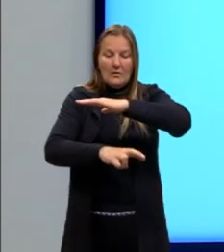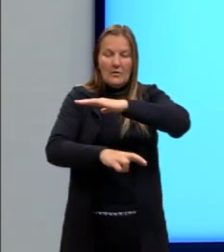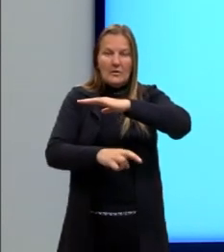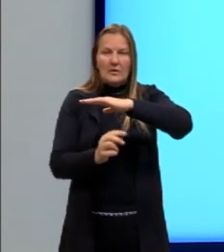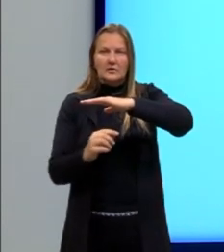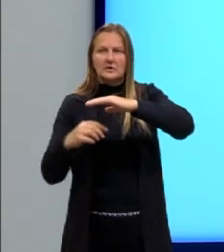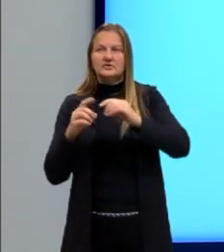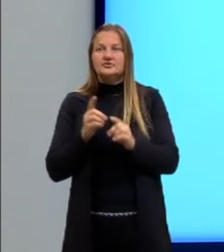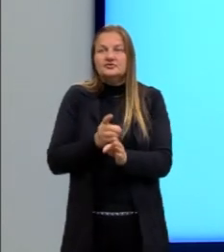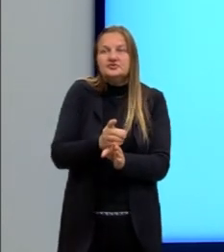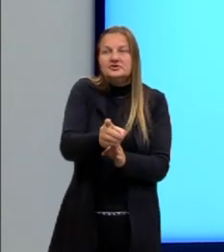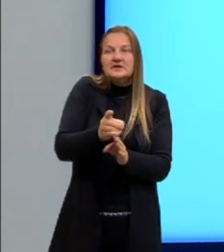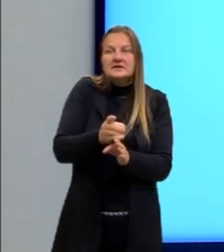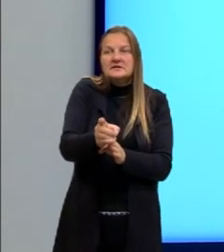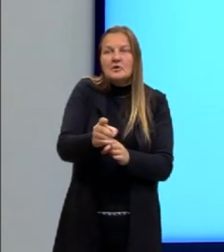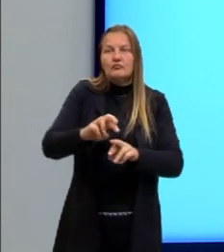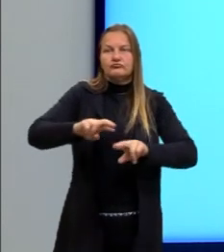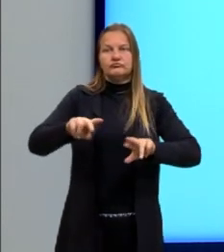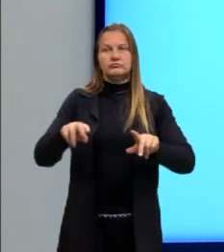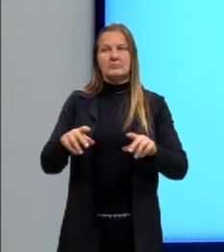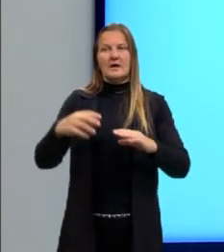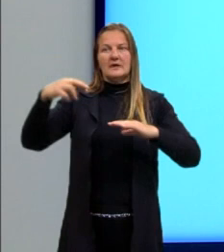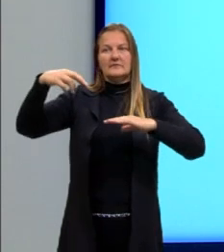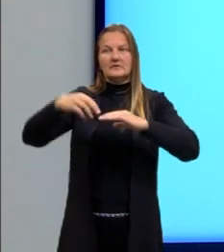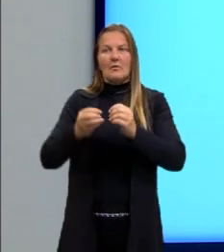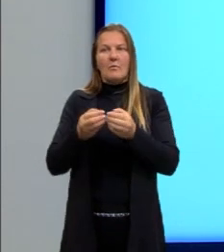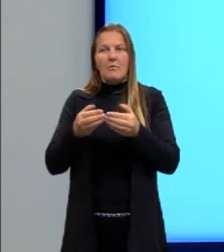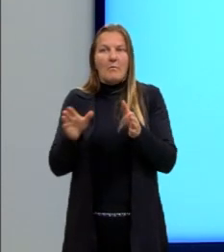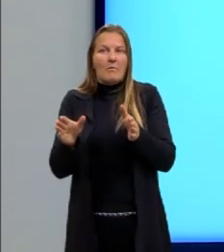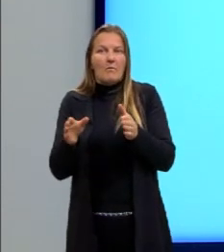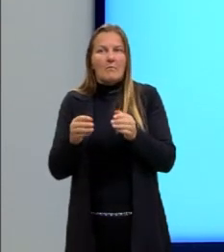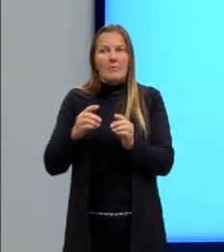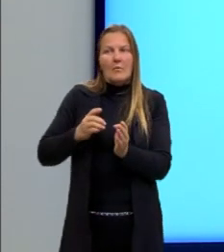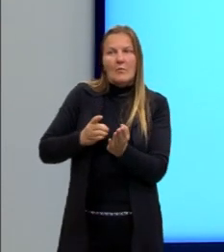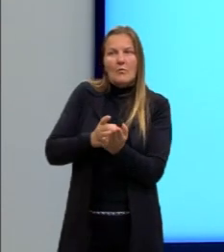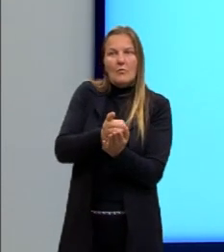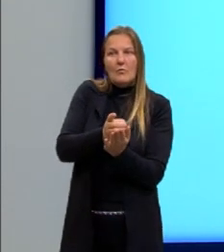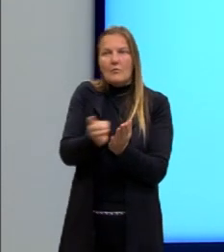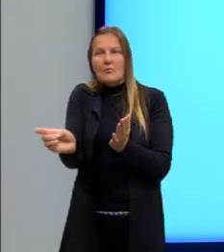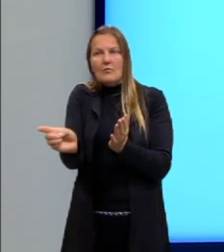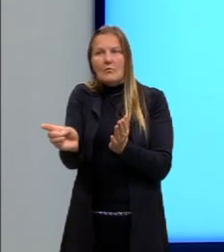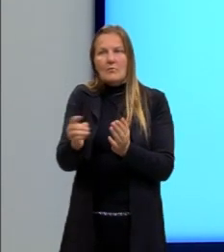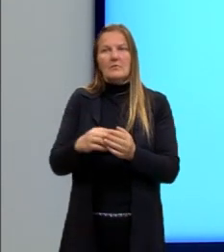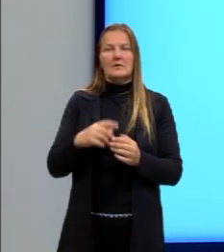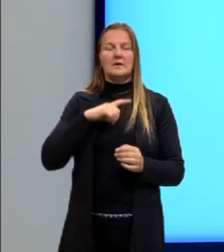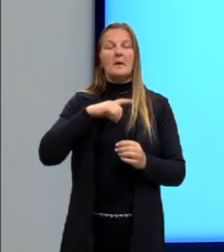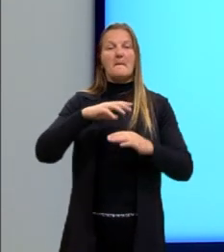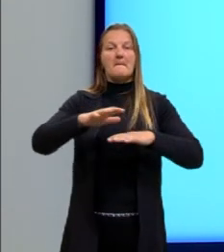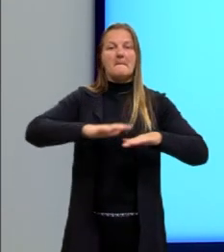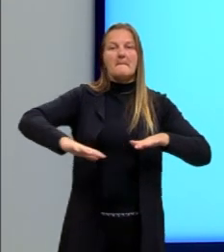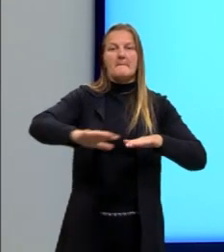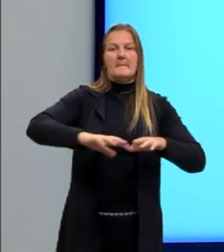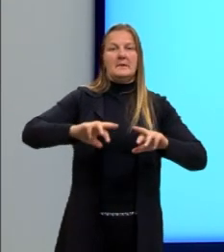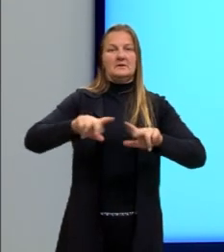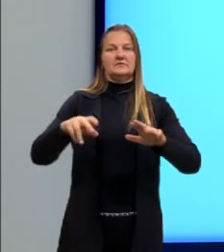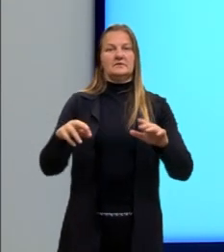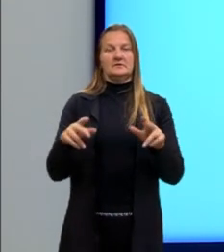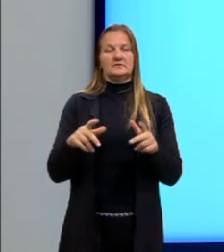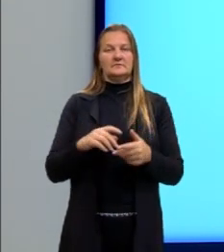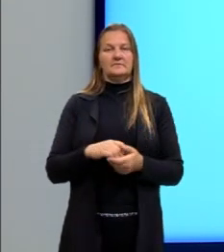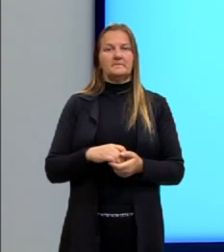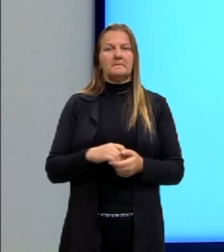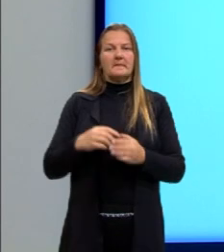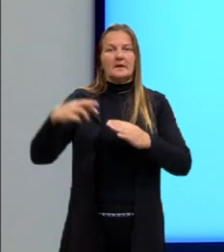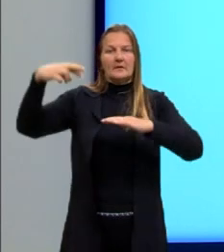vira, né? Ou ela vai abrir mais, enfim, depende das características dessa onda. Mas ela vai sofrer o quê? Um